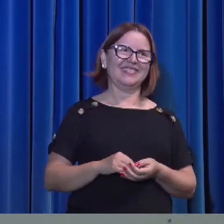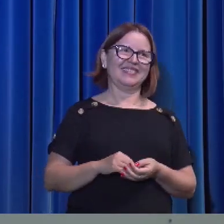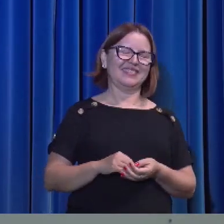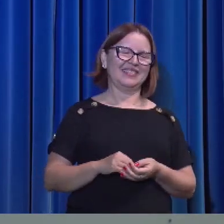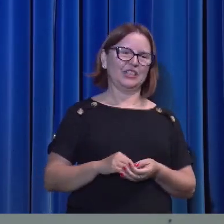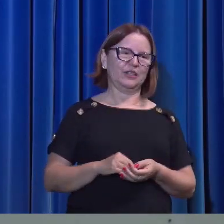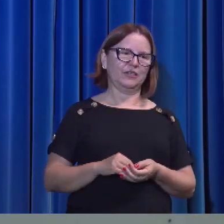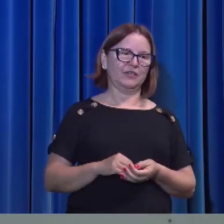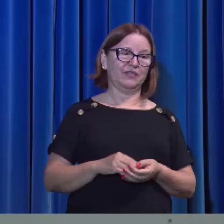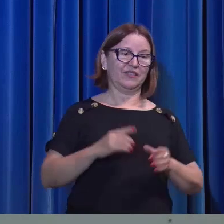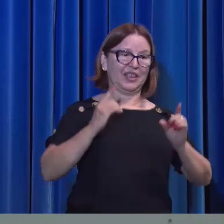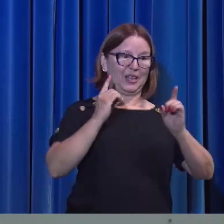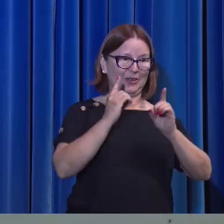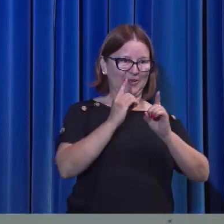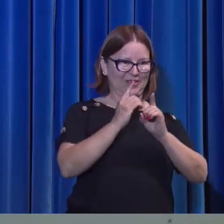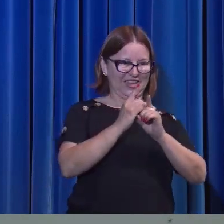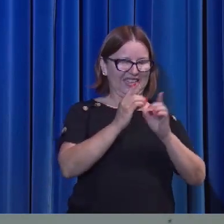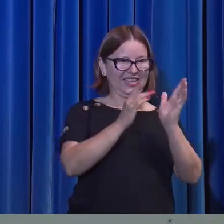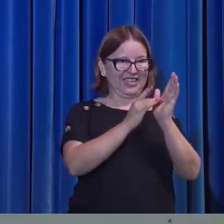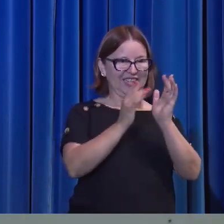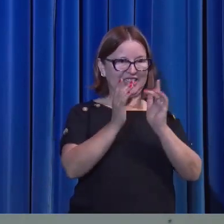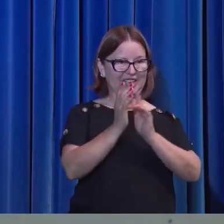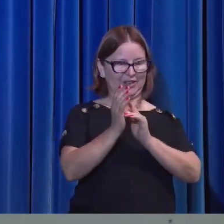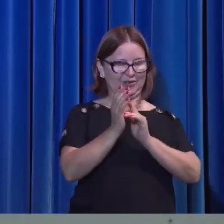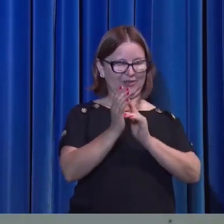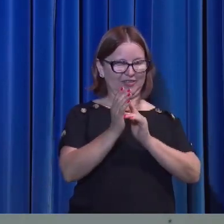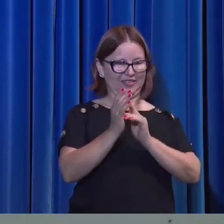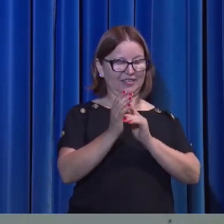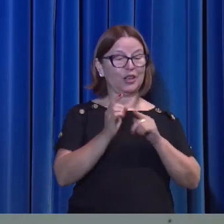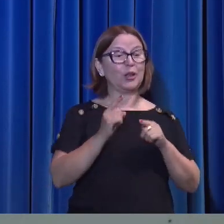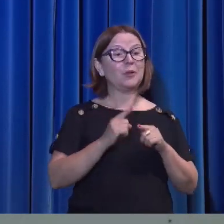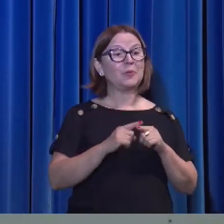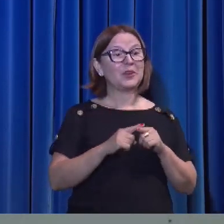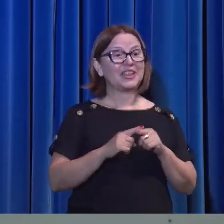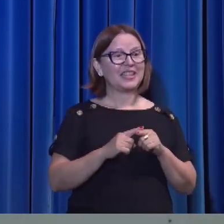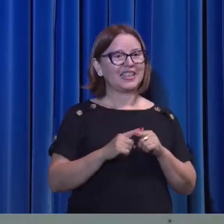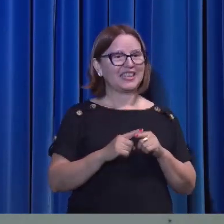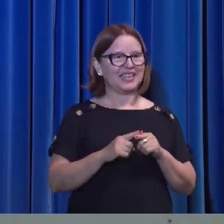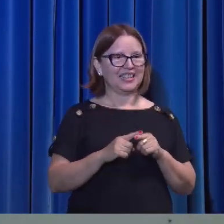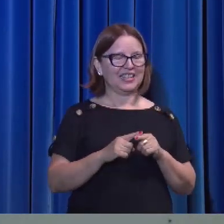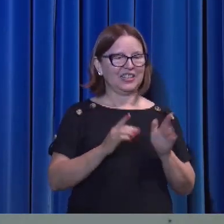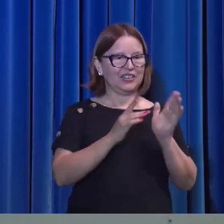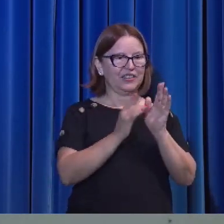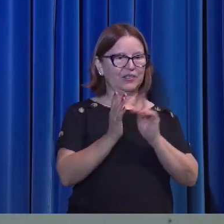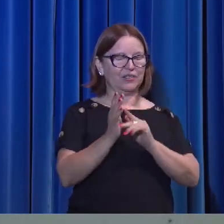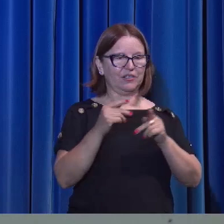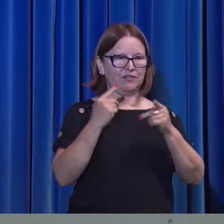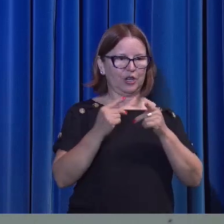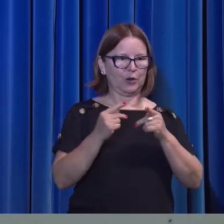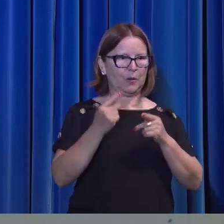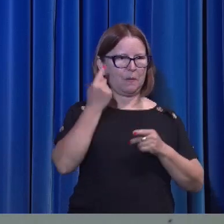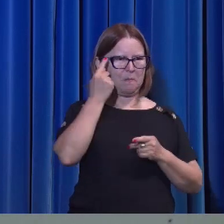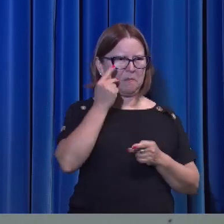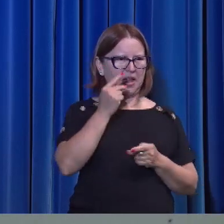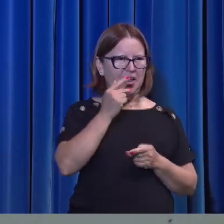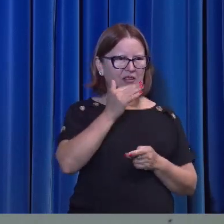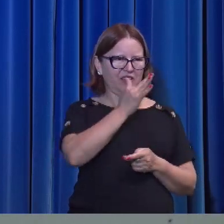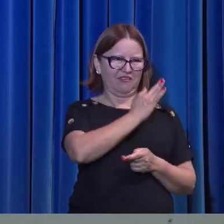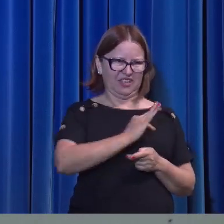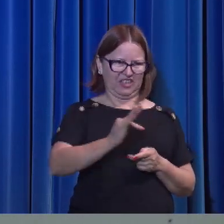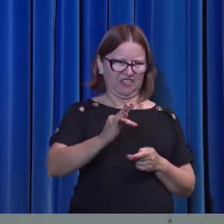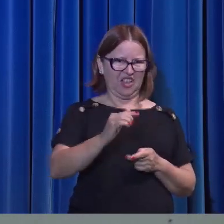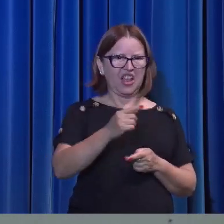Você vai encontrar com ele no texto. Por quê? Porque ele disse assim, vocês examinam, falando para os fariseus, vocês examinam as